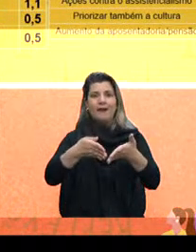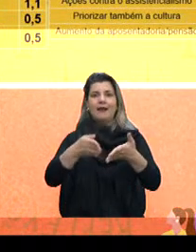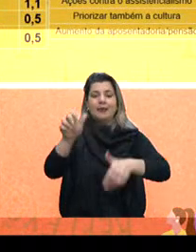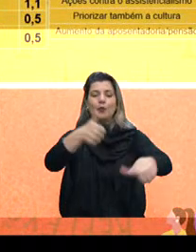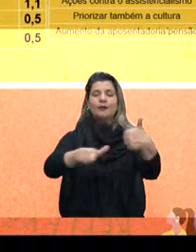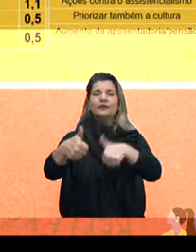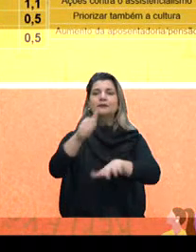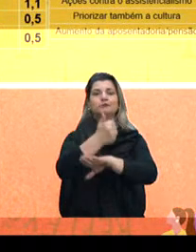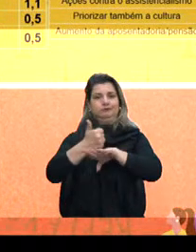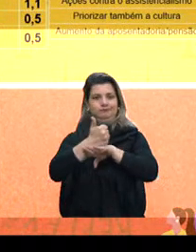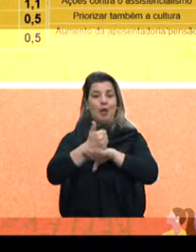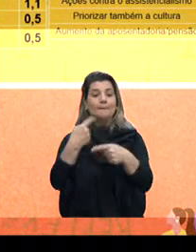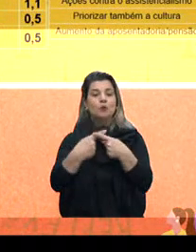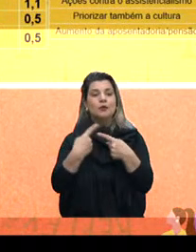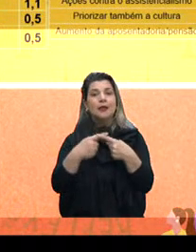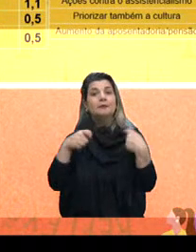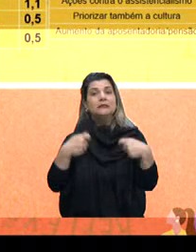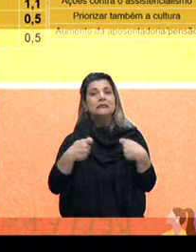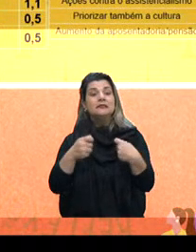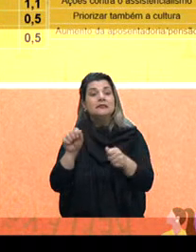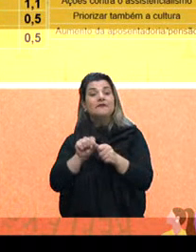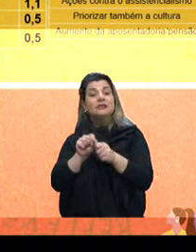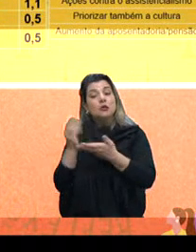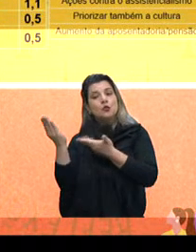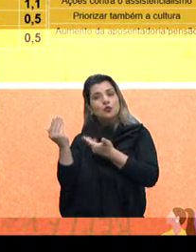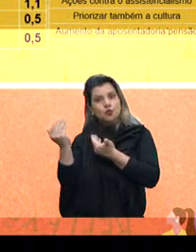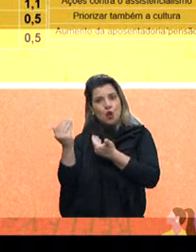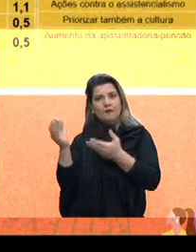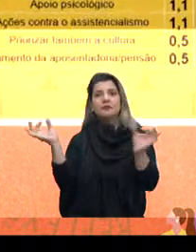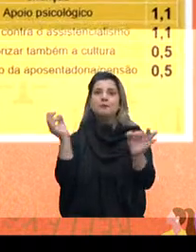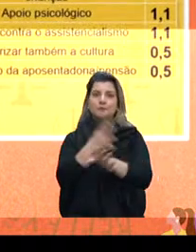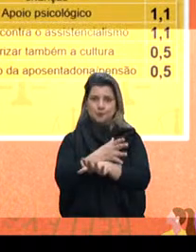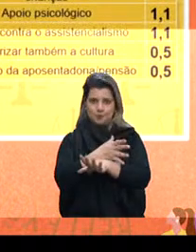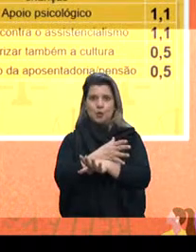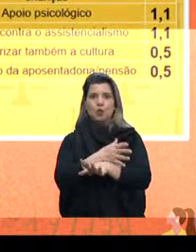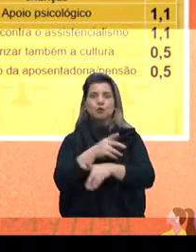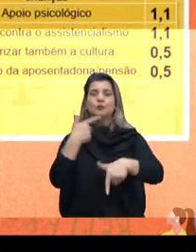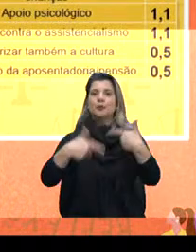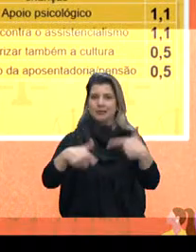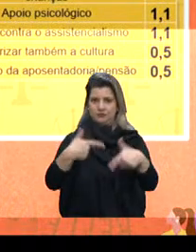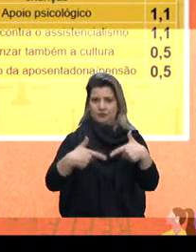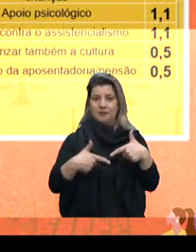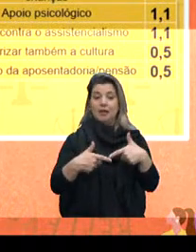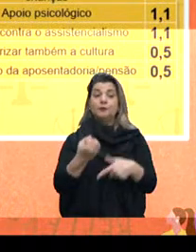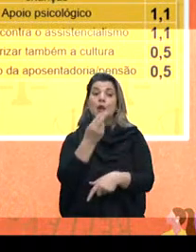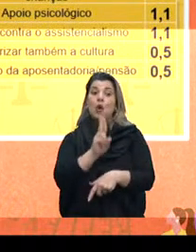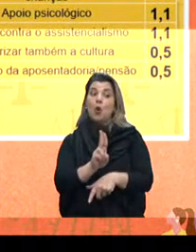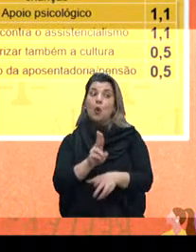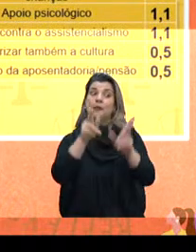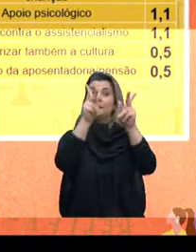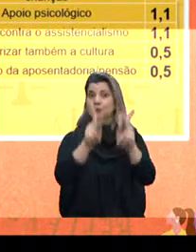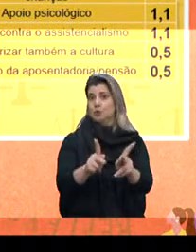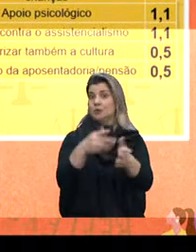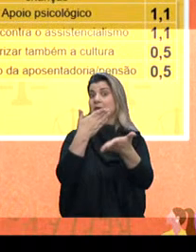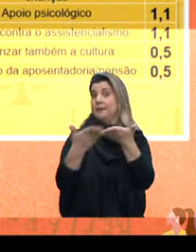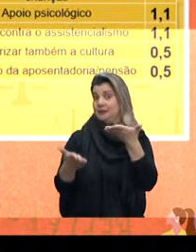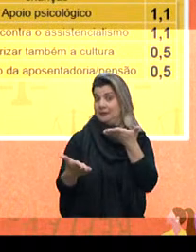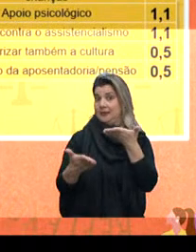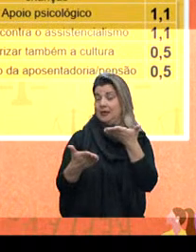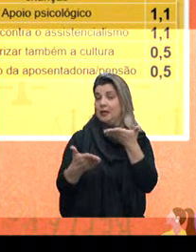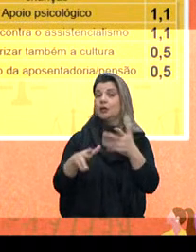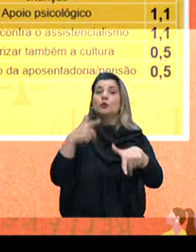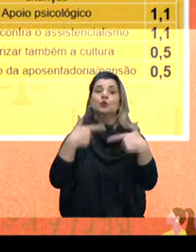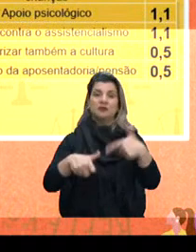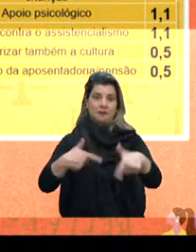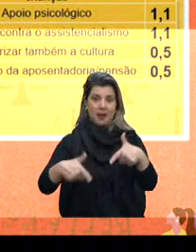profissional, porque nós precisamos fazer com os jovens estejam prontos, aptos para o mercado de trabalho, ou para aquelas pessoas que perderam as suas posições